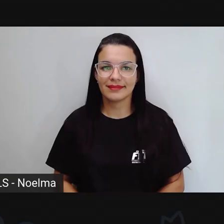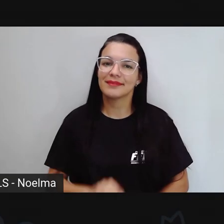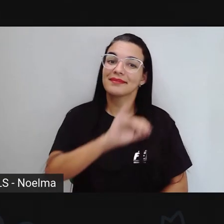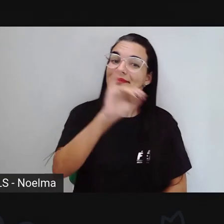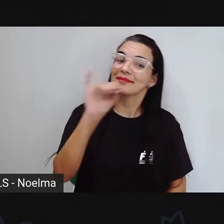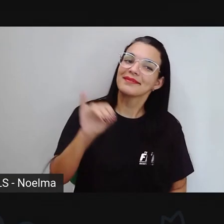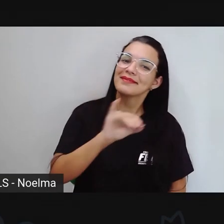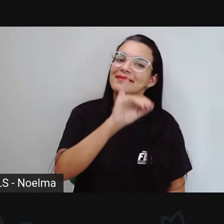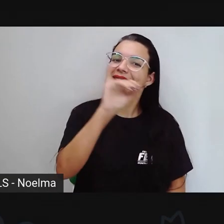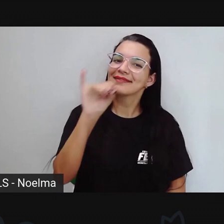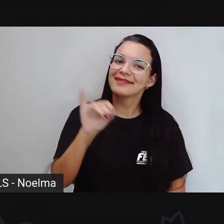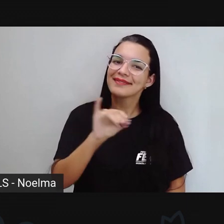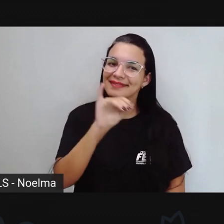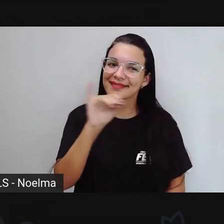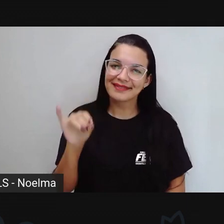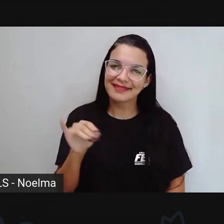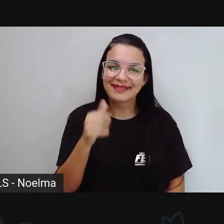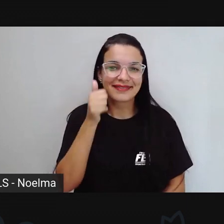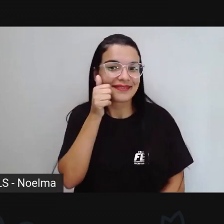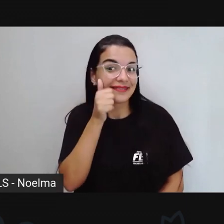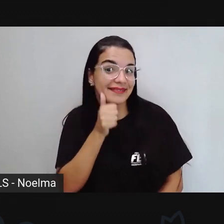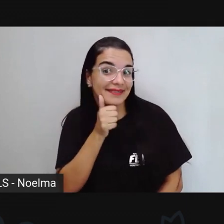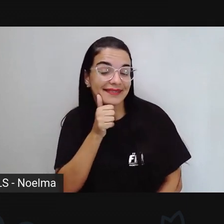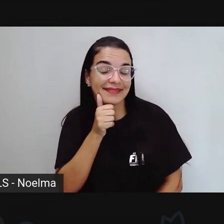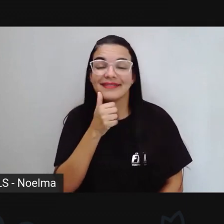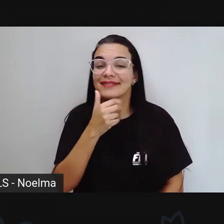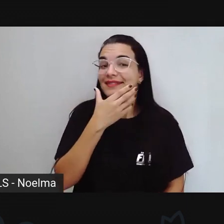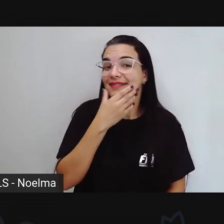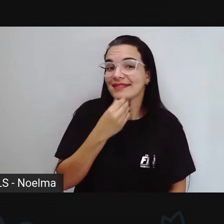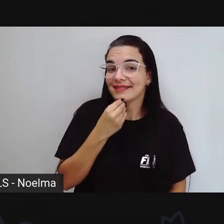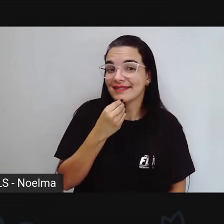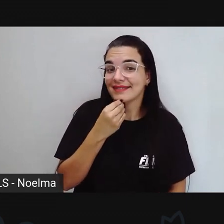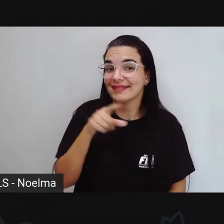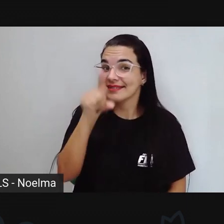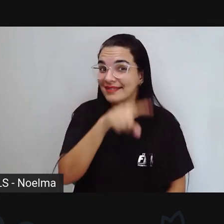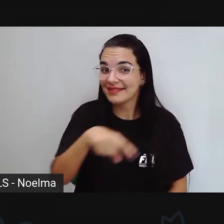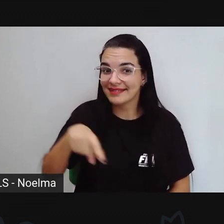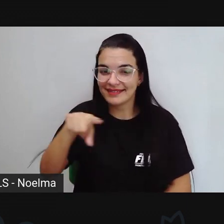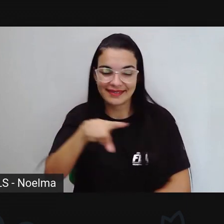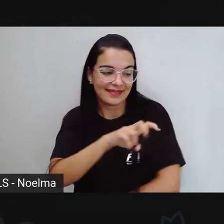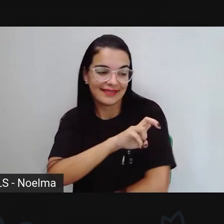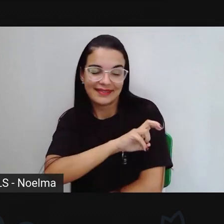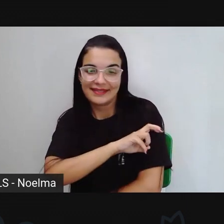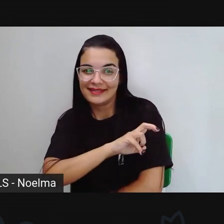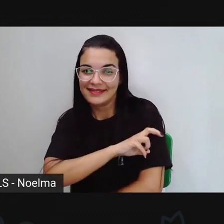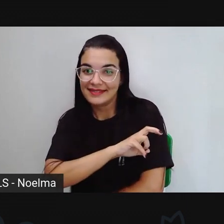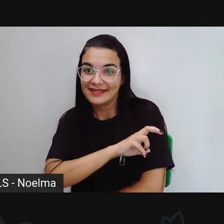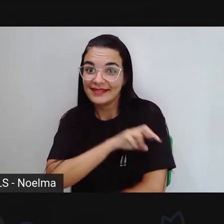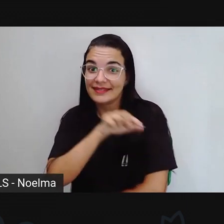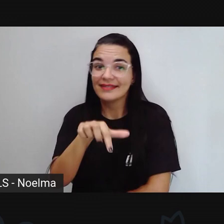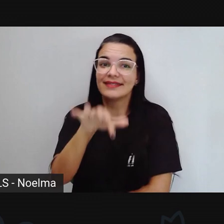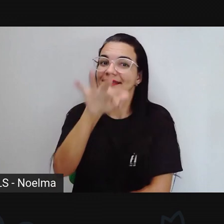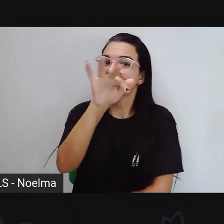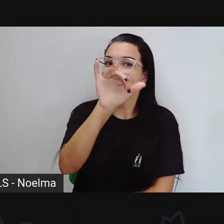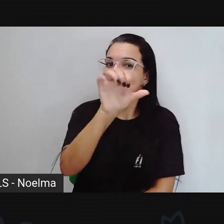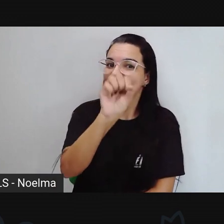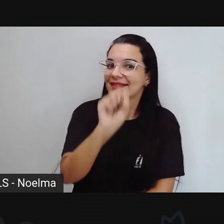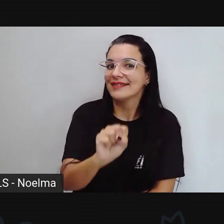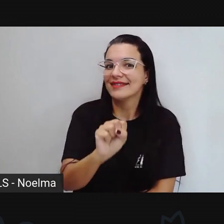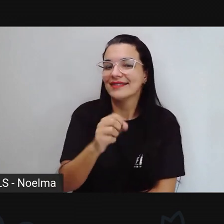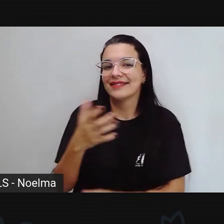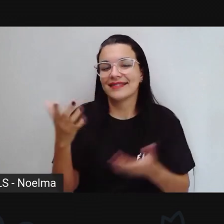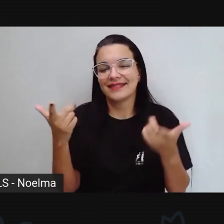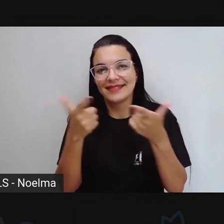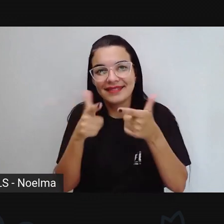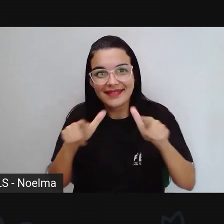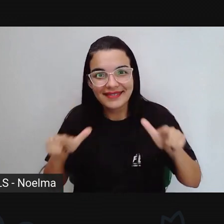Olá, meninos e meninas aí do quinto ano de Feira de Santana. Olha só, estamos